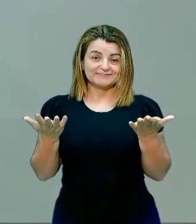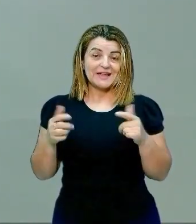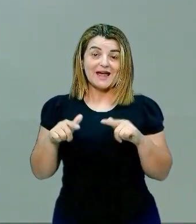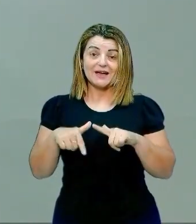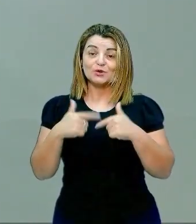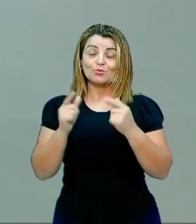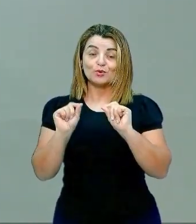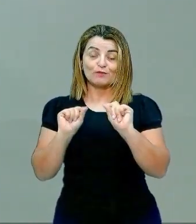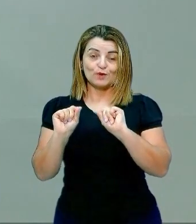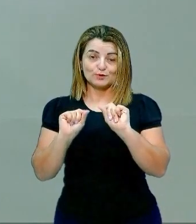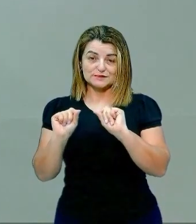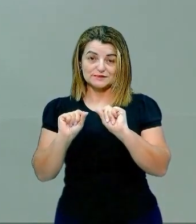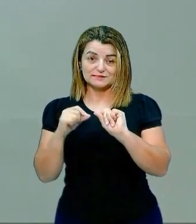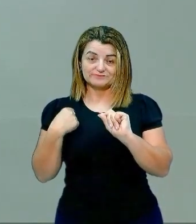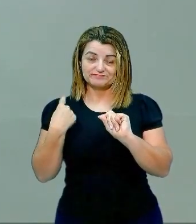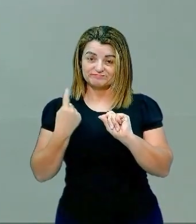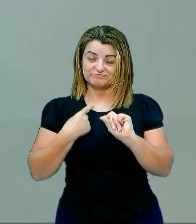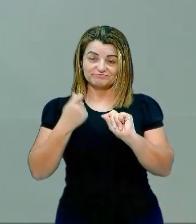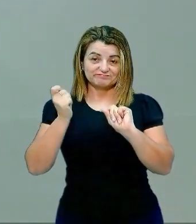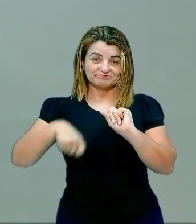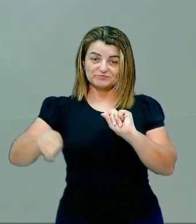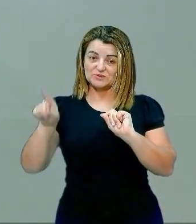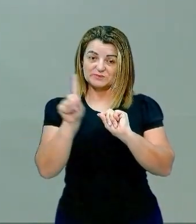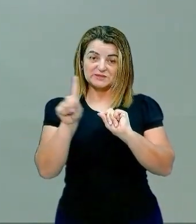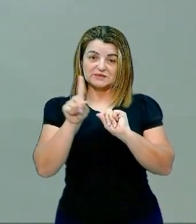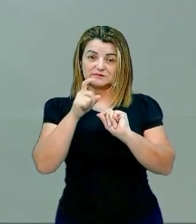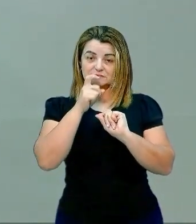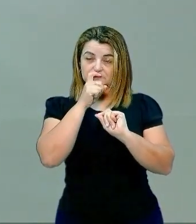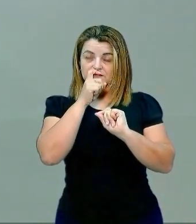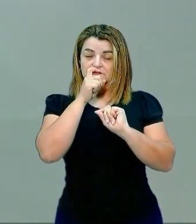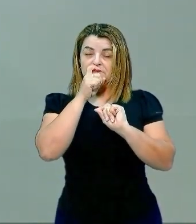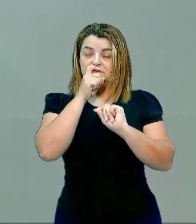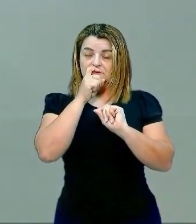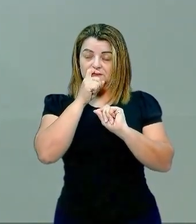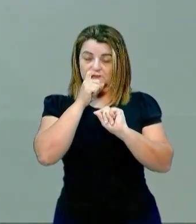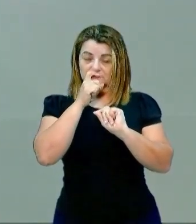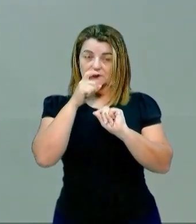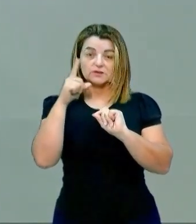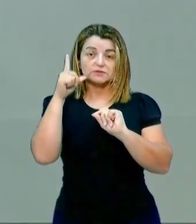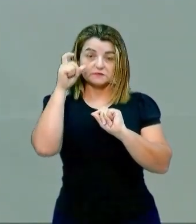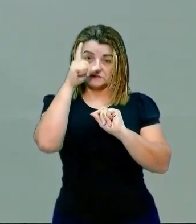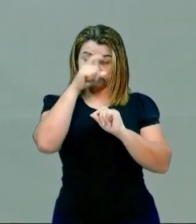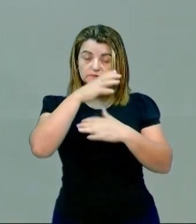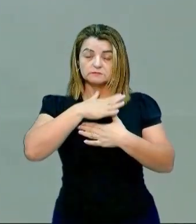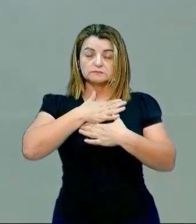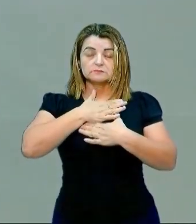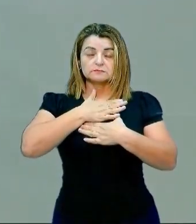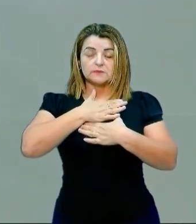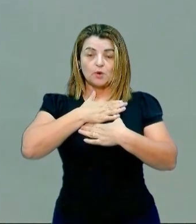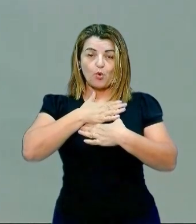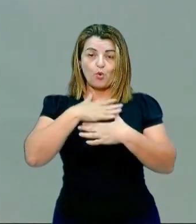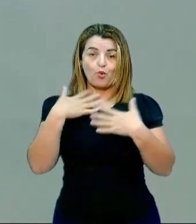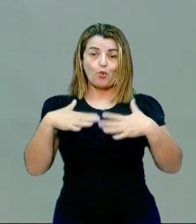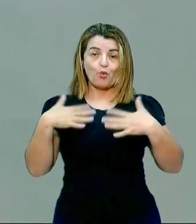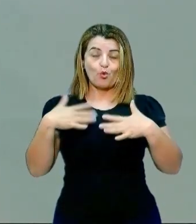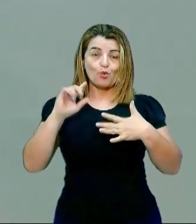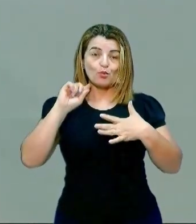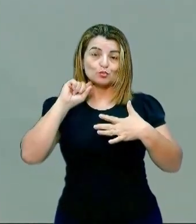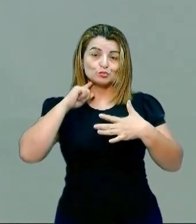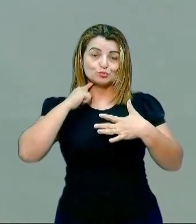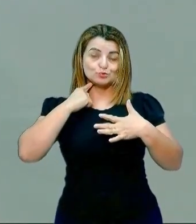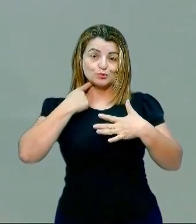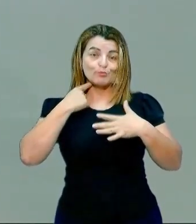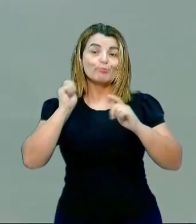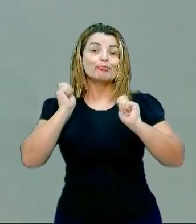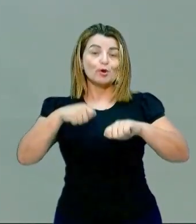ficar impossibilitados de respirar. Qual a consequência disso? A intoxicação que pode